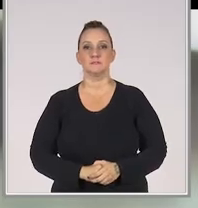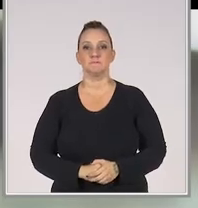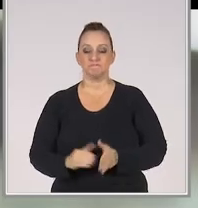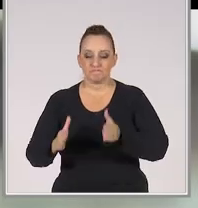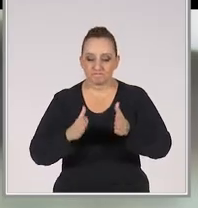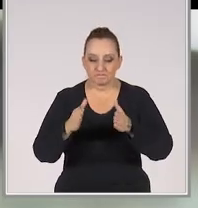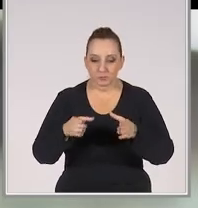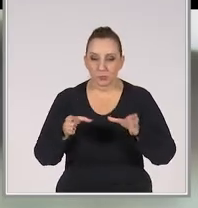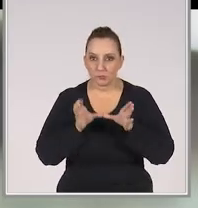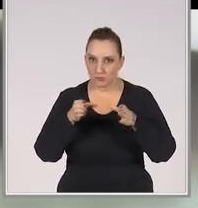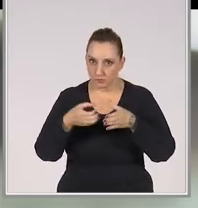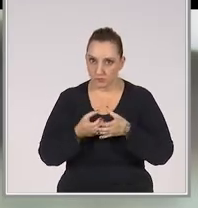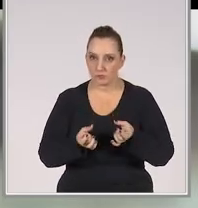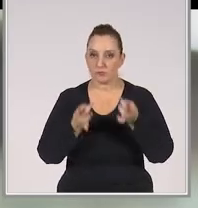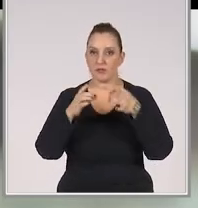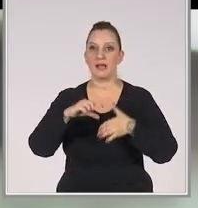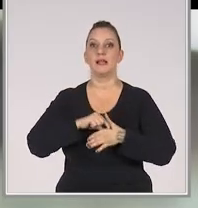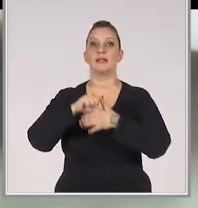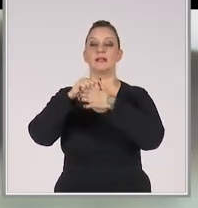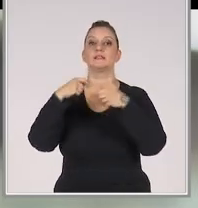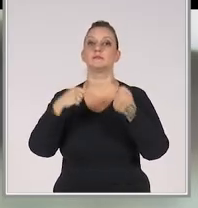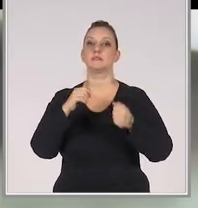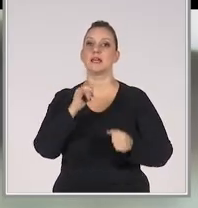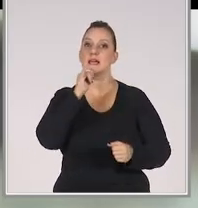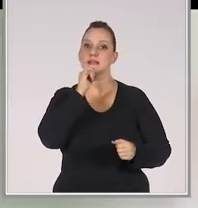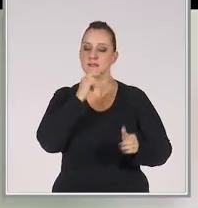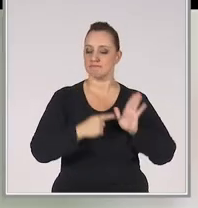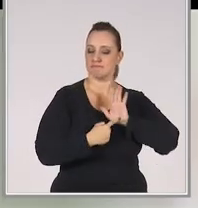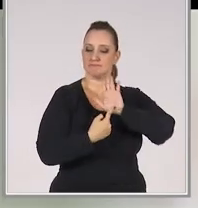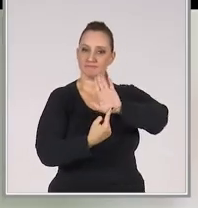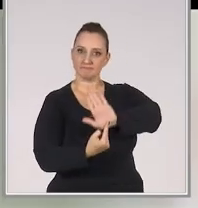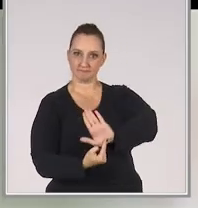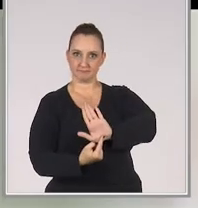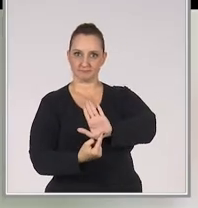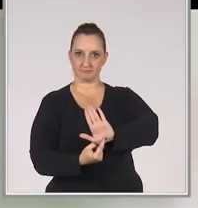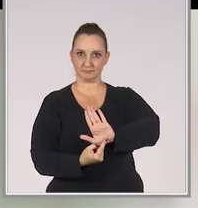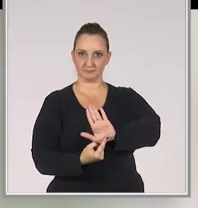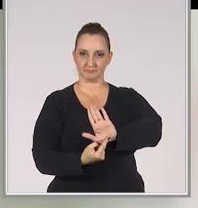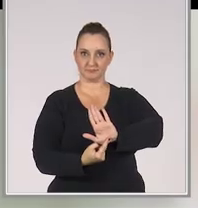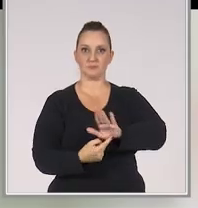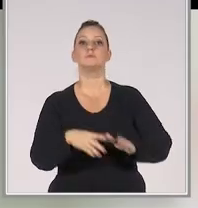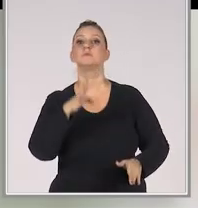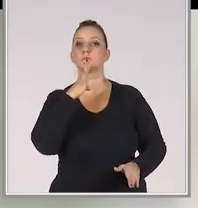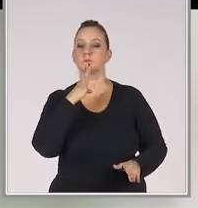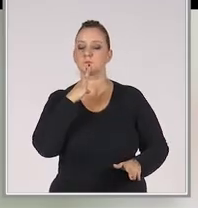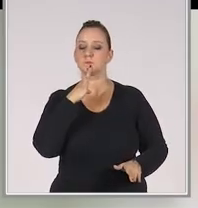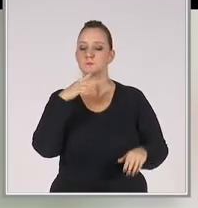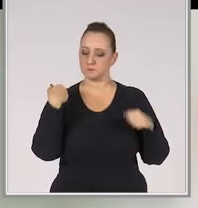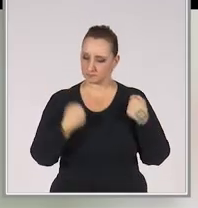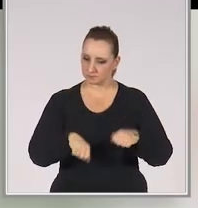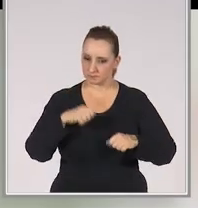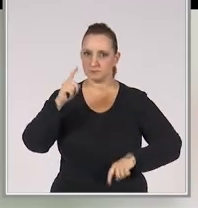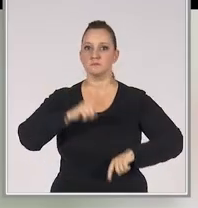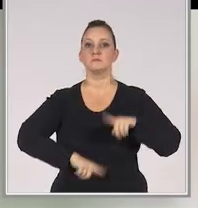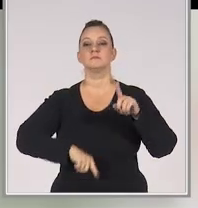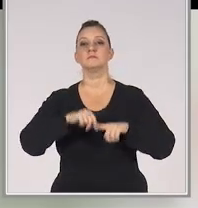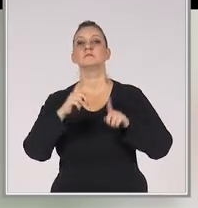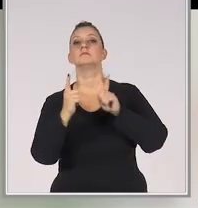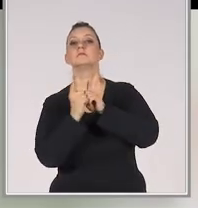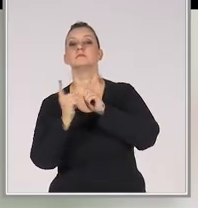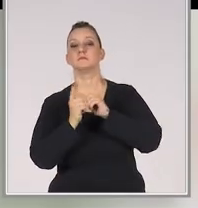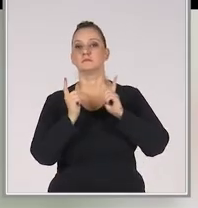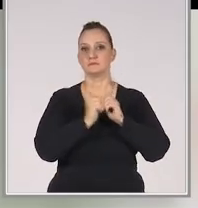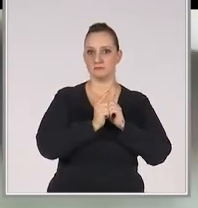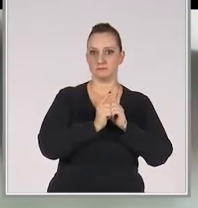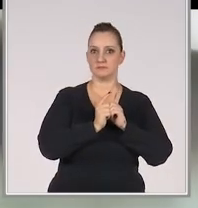olho. Bom, para conduzir uma equipe de vendas, o líder tem que ser o exemplo. Então, primeiro que ele tem que conhecer muito bem os produtos, os